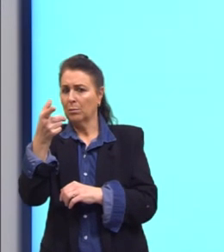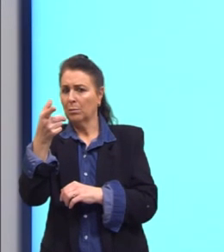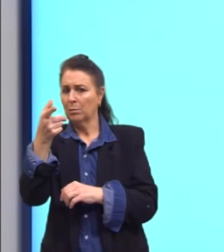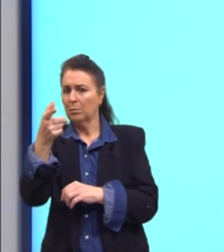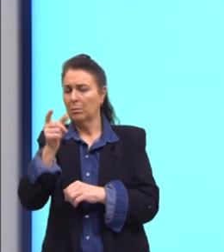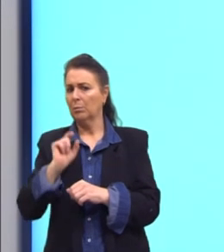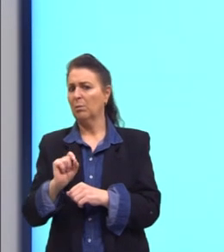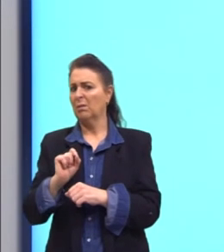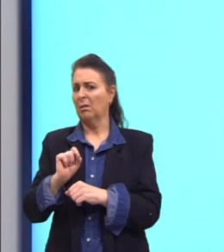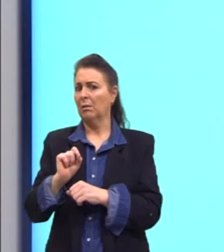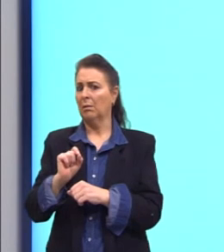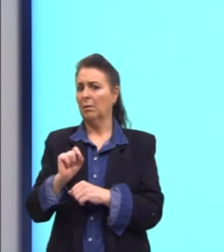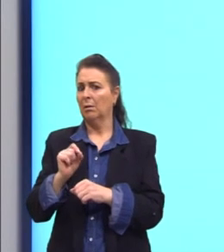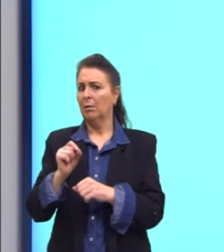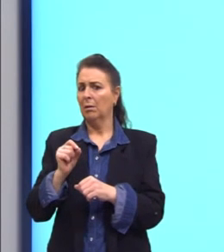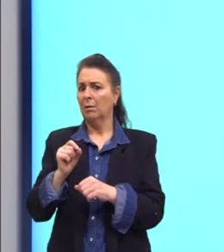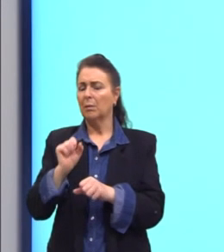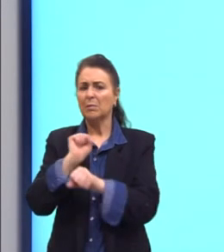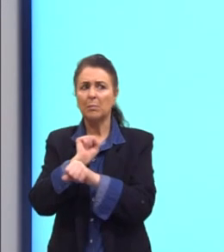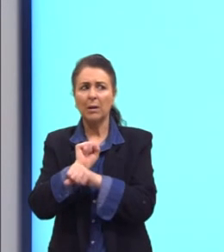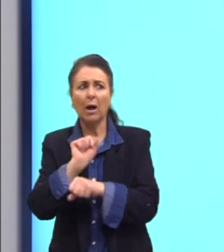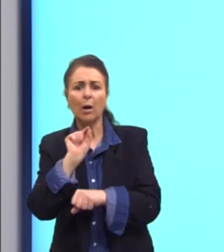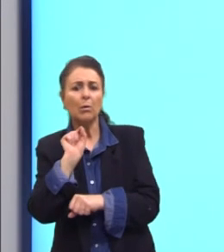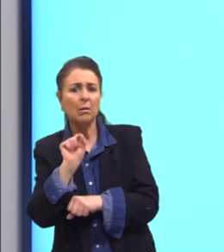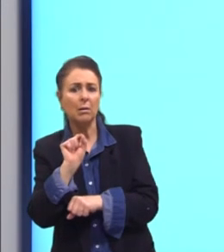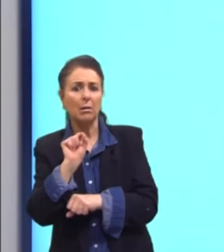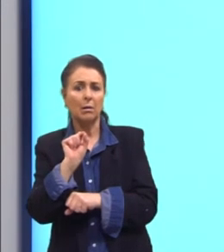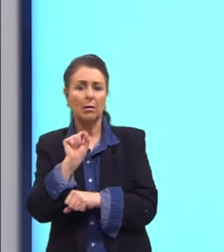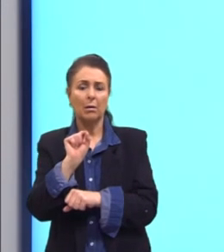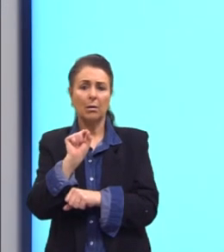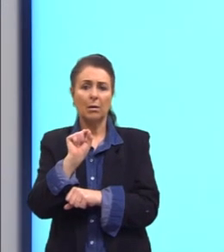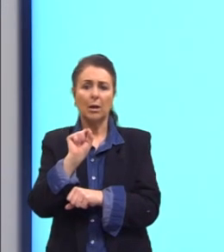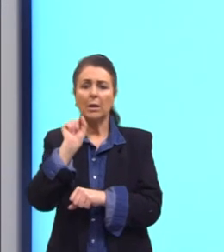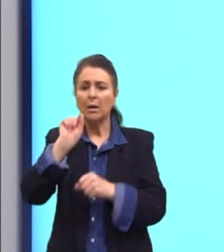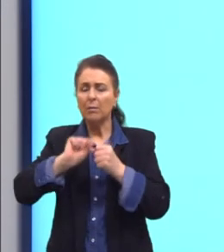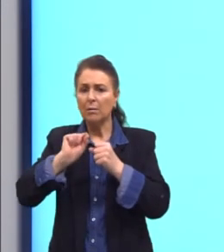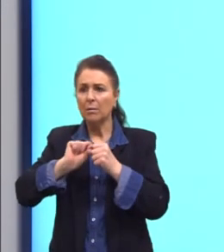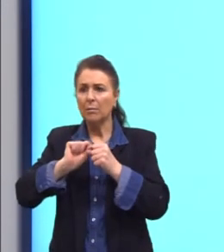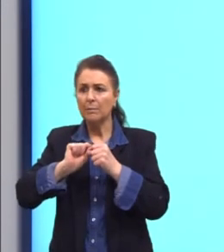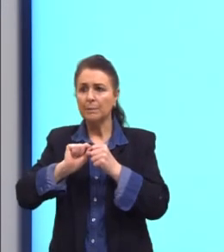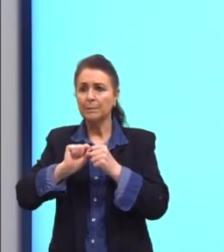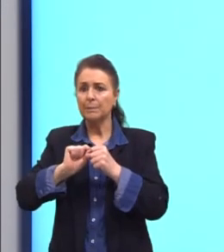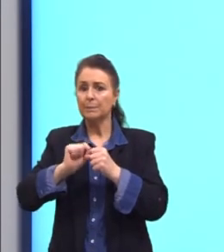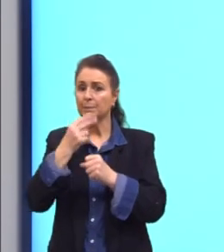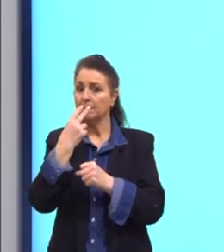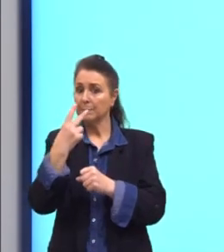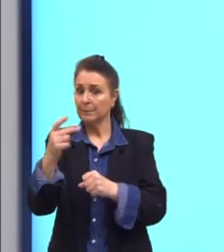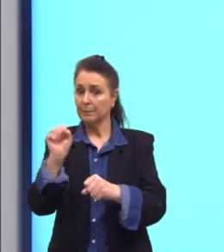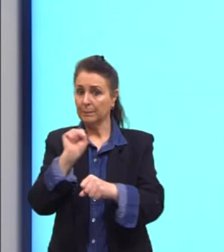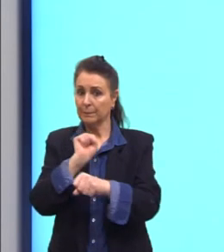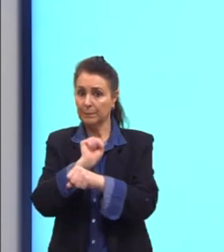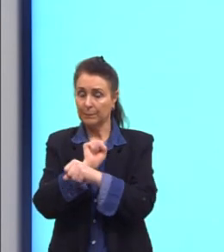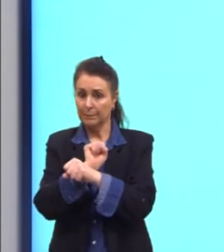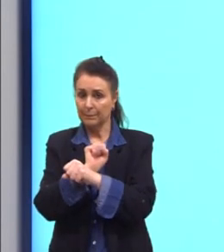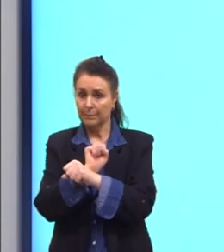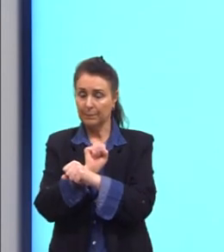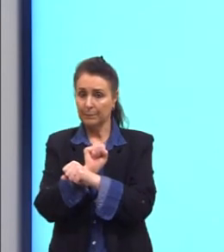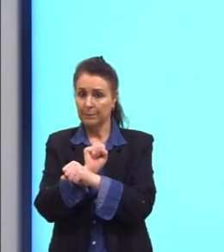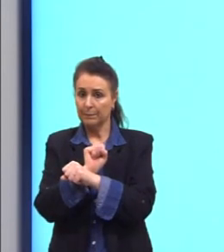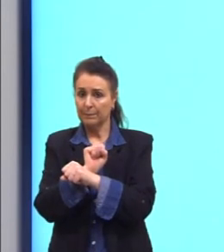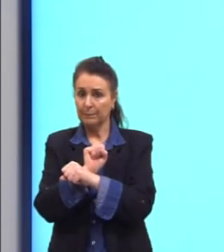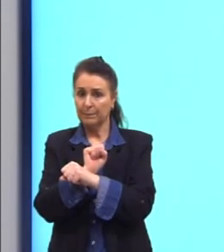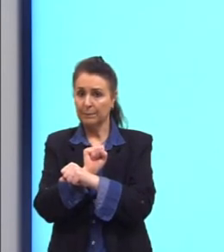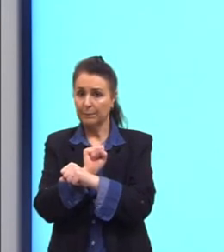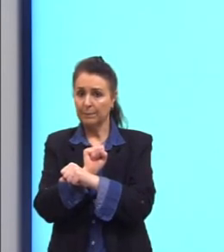o quê? O que eles devem esperar? Bom, olha o que diz aqui, ó. The number of airline passengers is expected